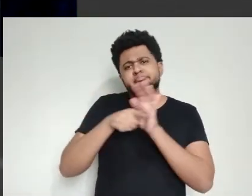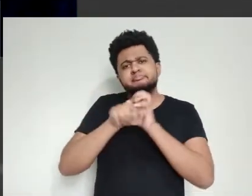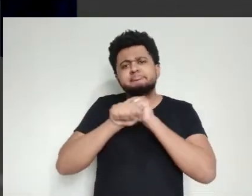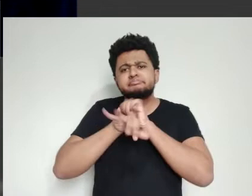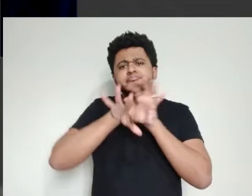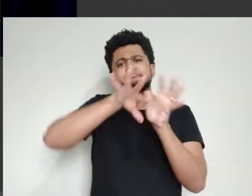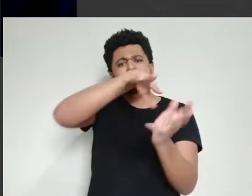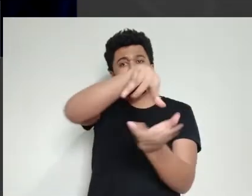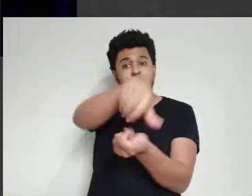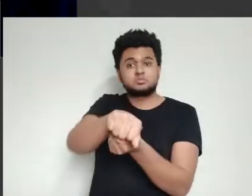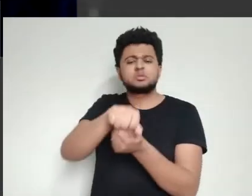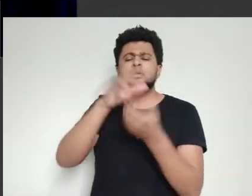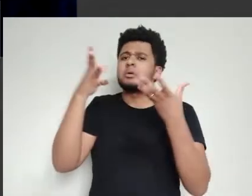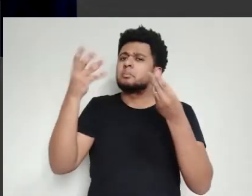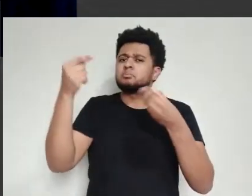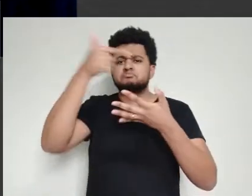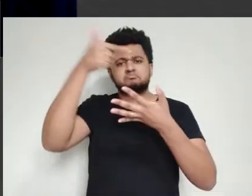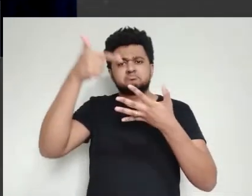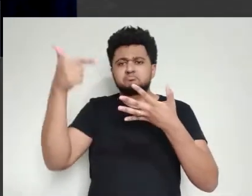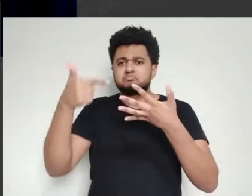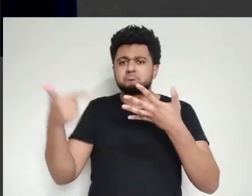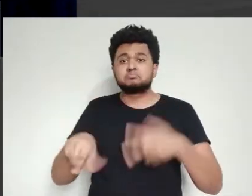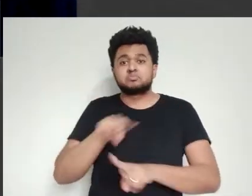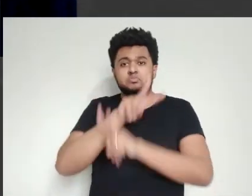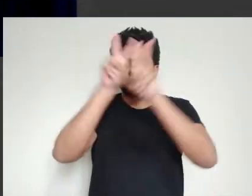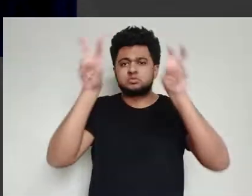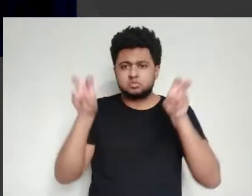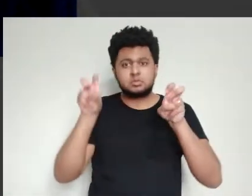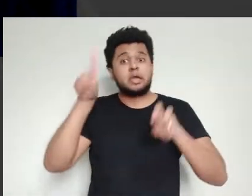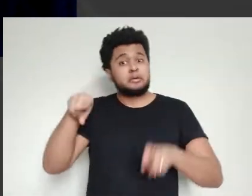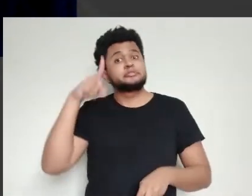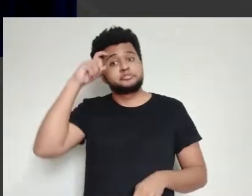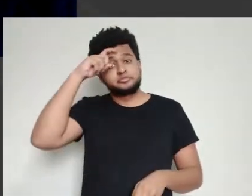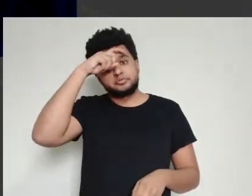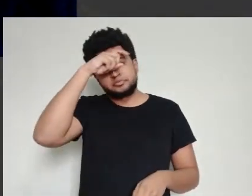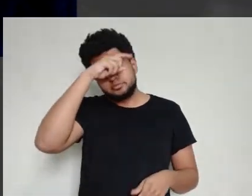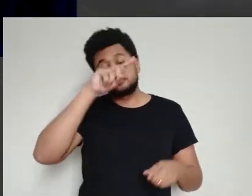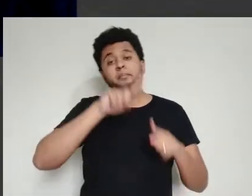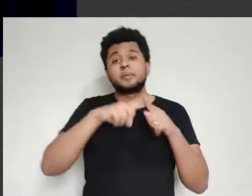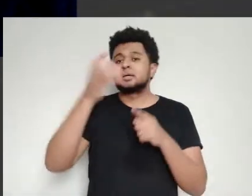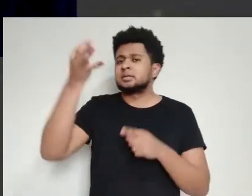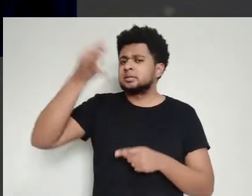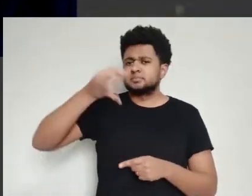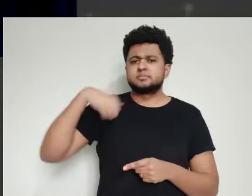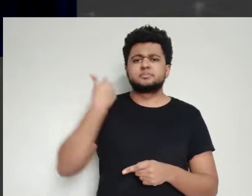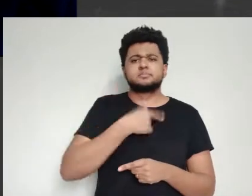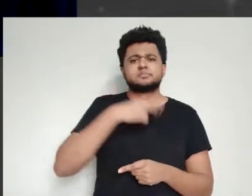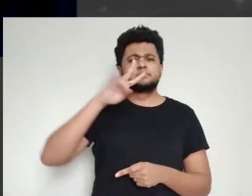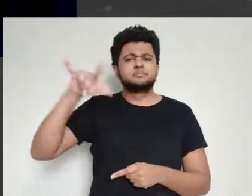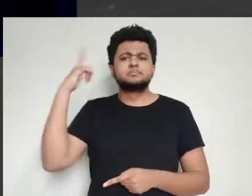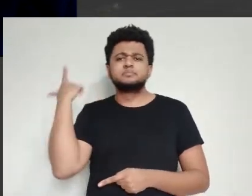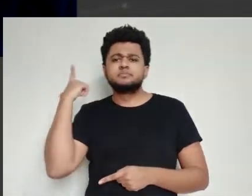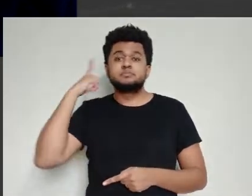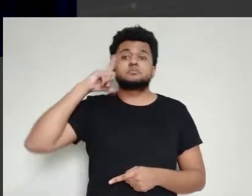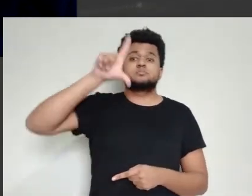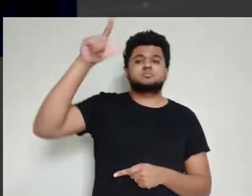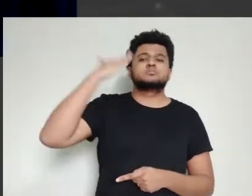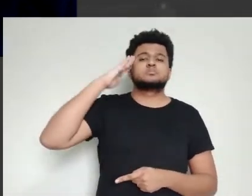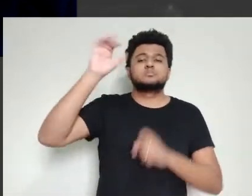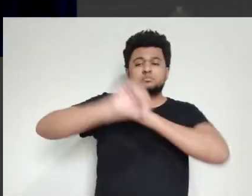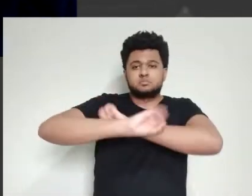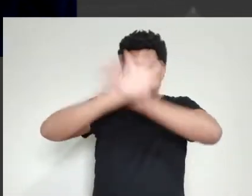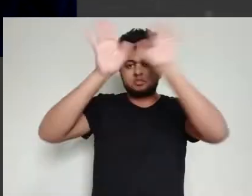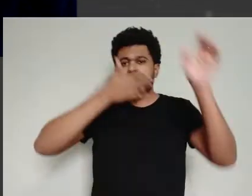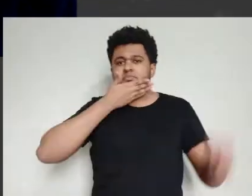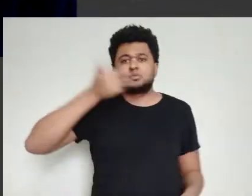né, em relação à pandemia. Então, é bastante assunto, são assuntos complexos, mas com certeza a gente vai conseguir aí